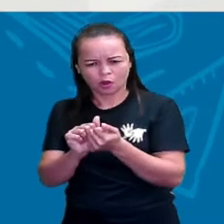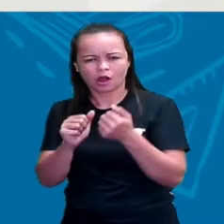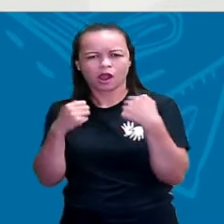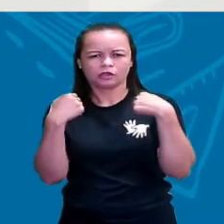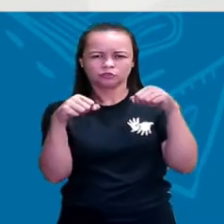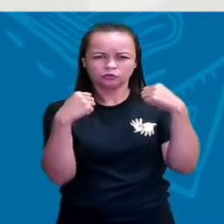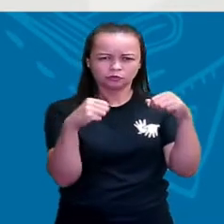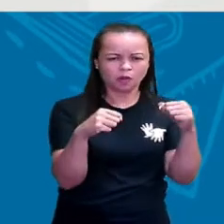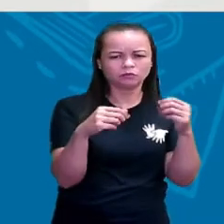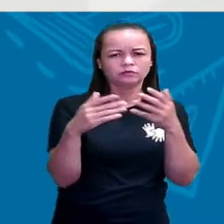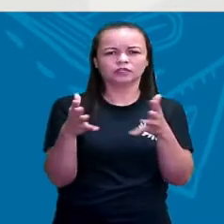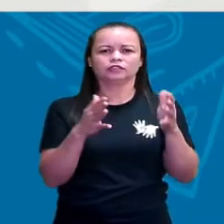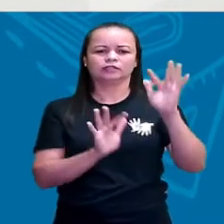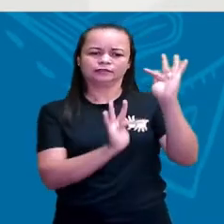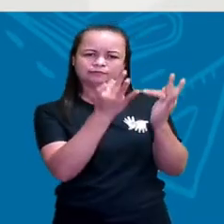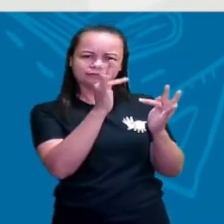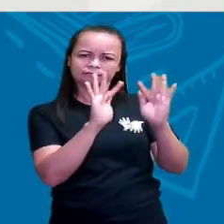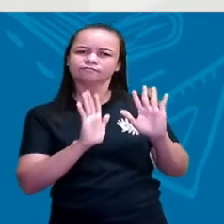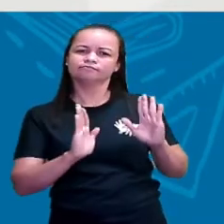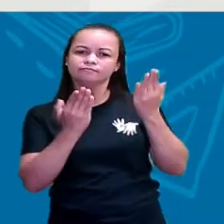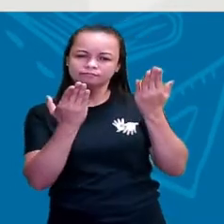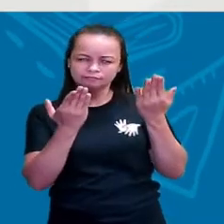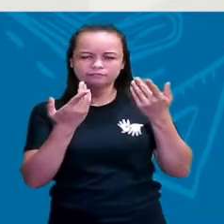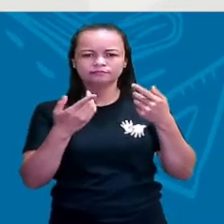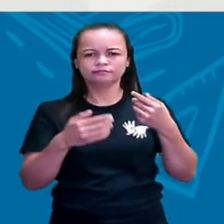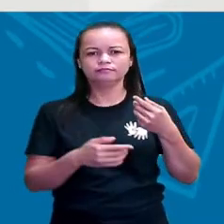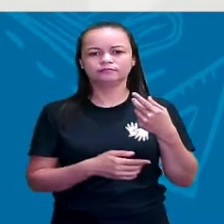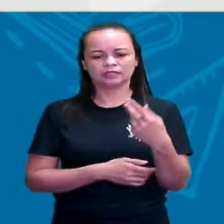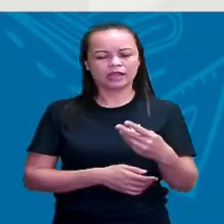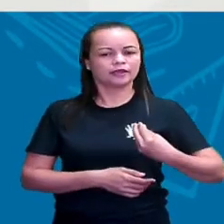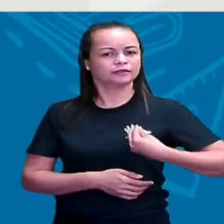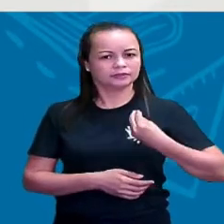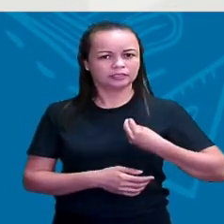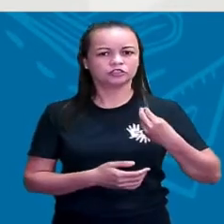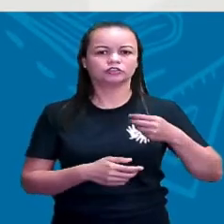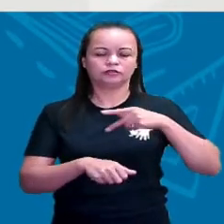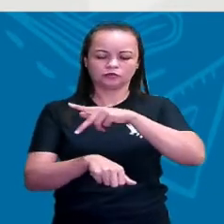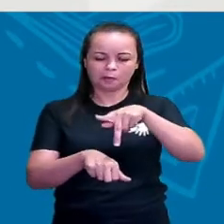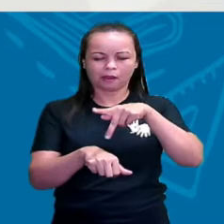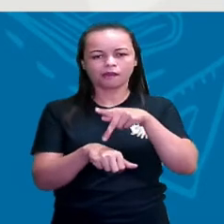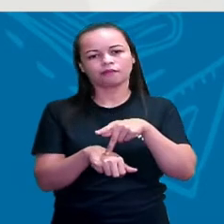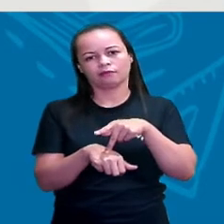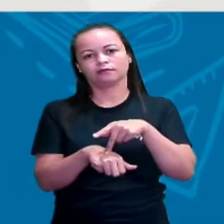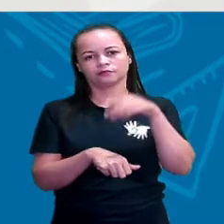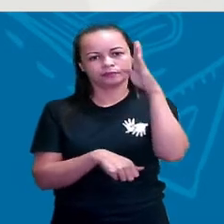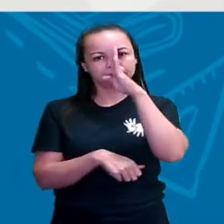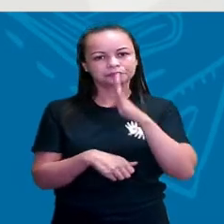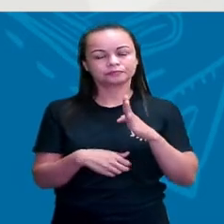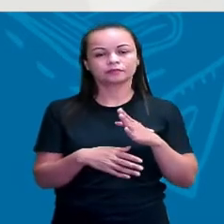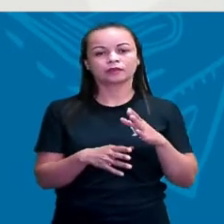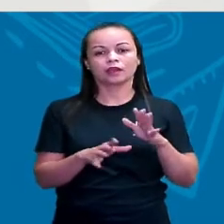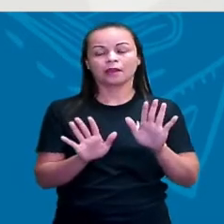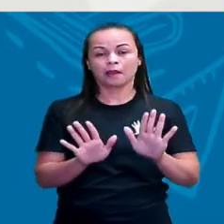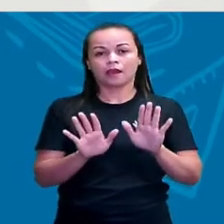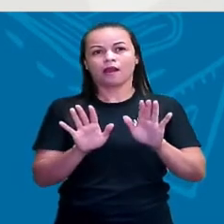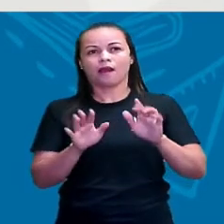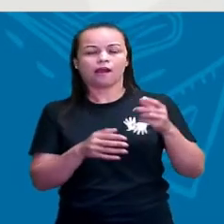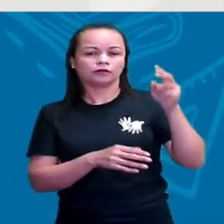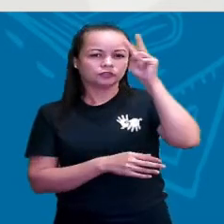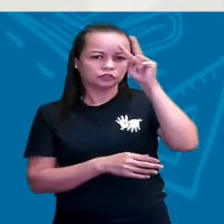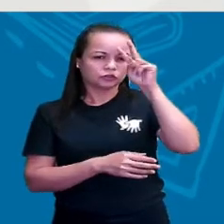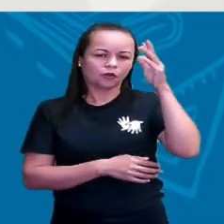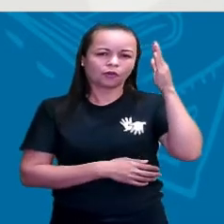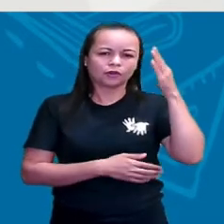história das festas carnavalescas, né? Aqui no nosso país. Então, a história, ela ajuda a